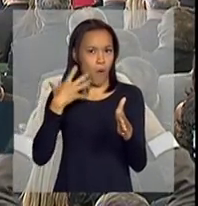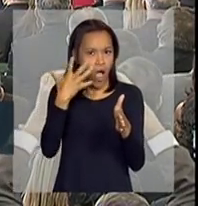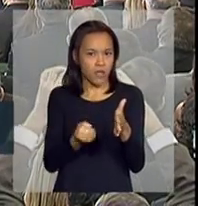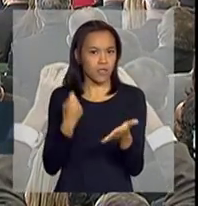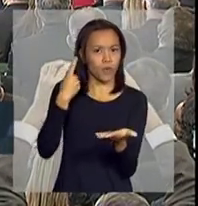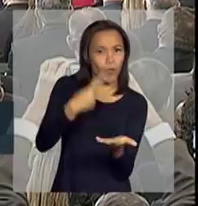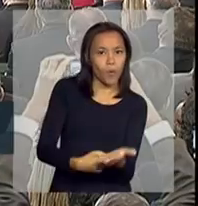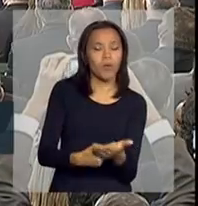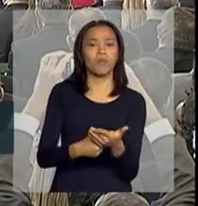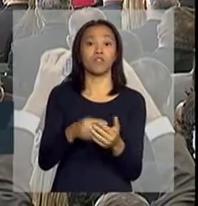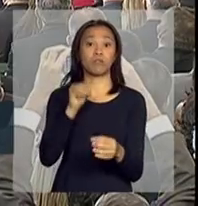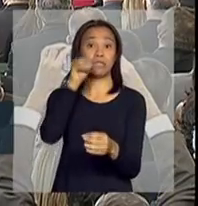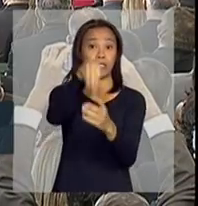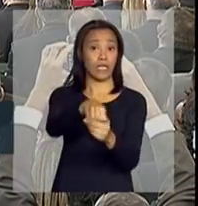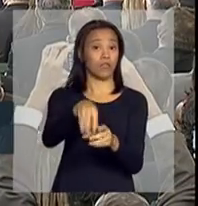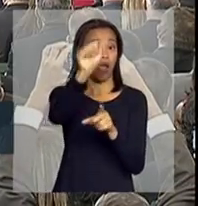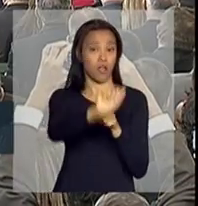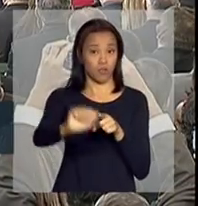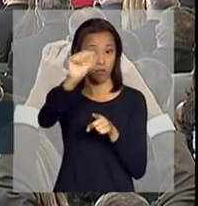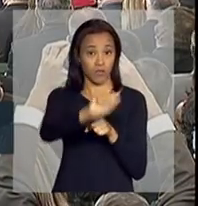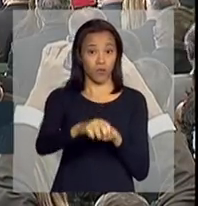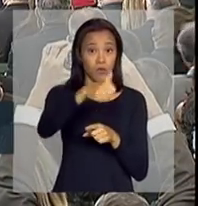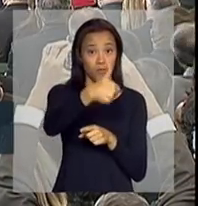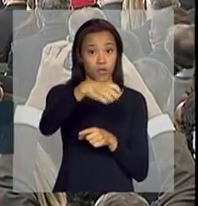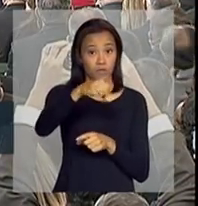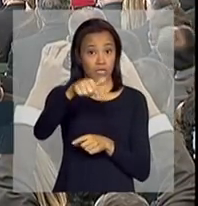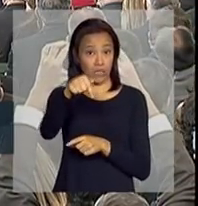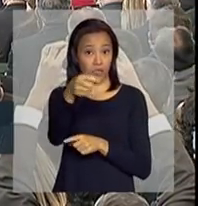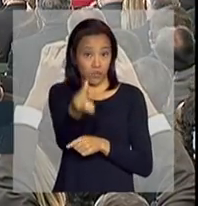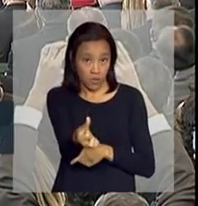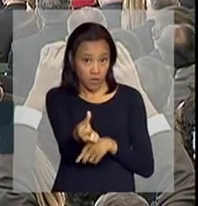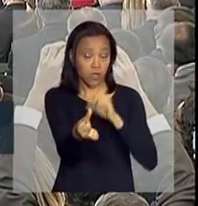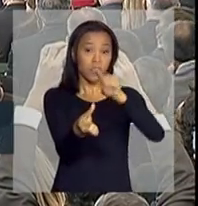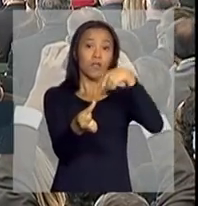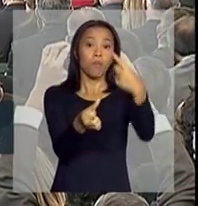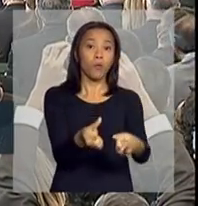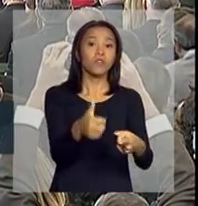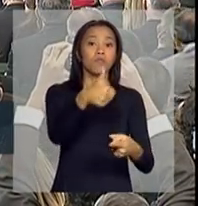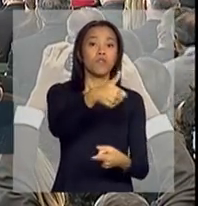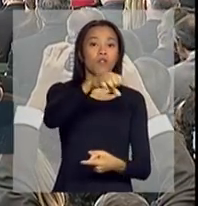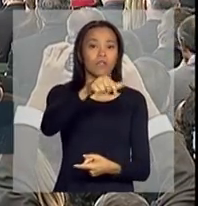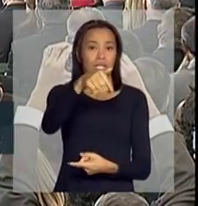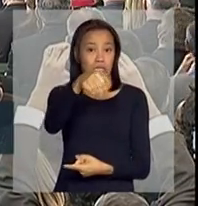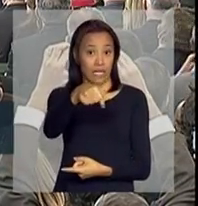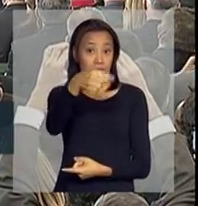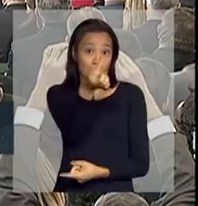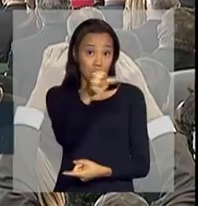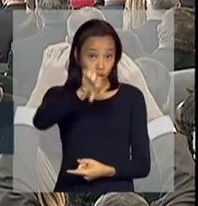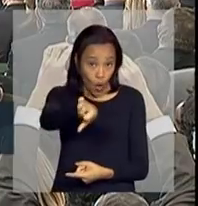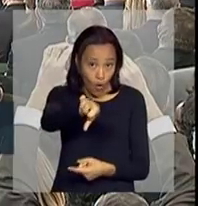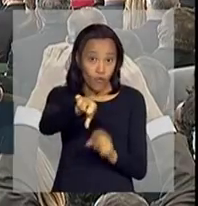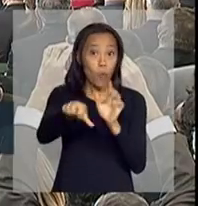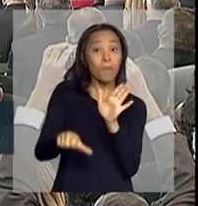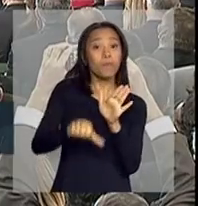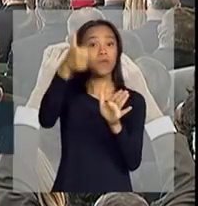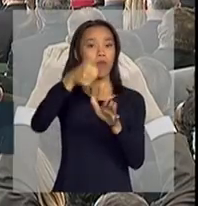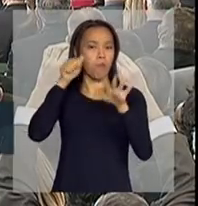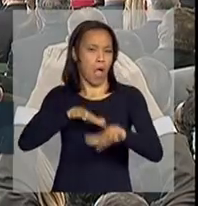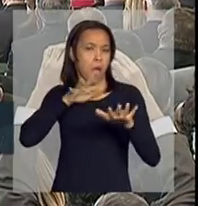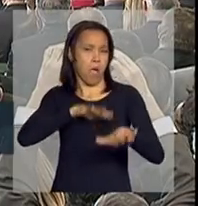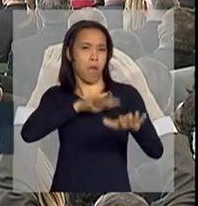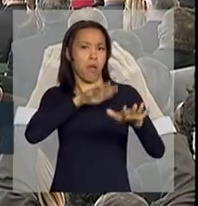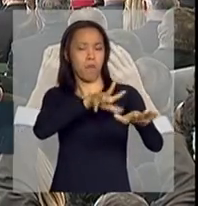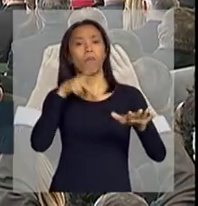Associação Comercial, em 1976. Em 79, nós organizamos o primeiro movimento político,